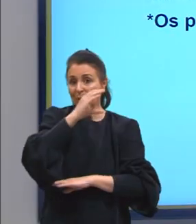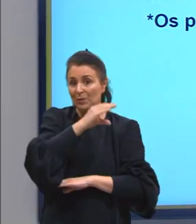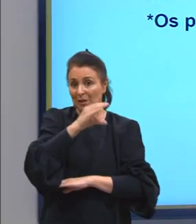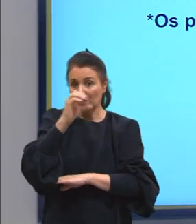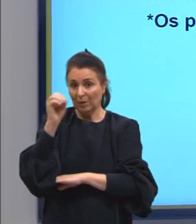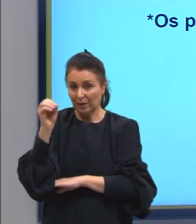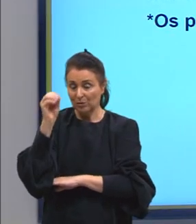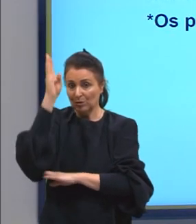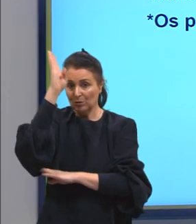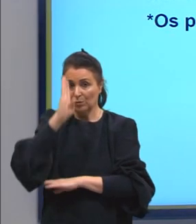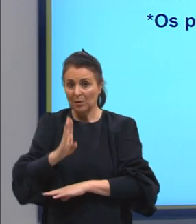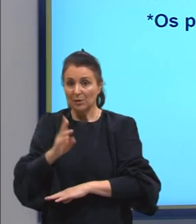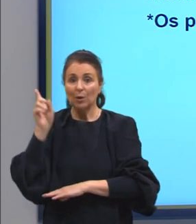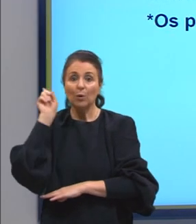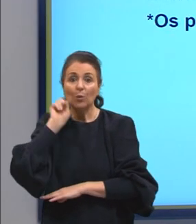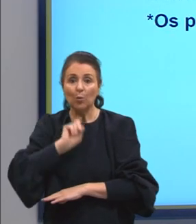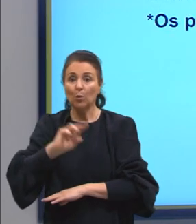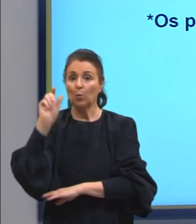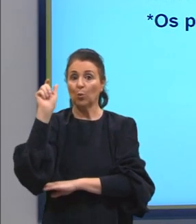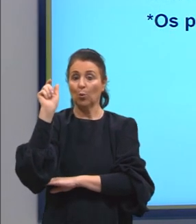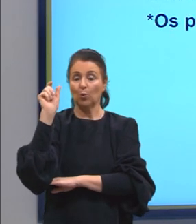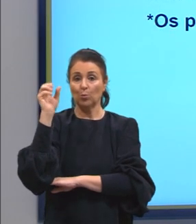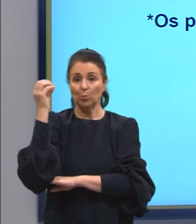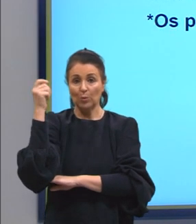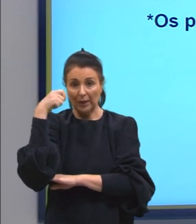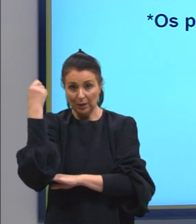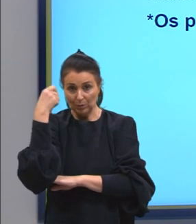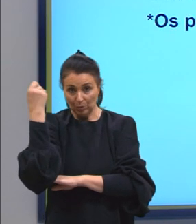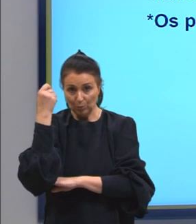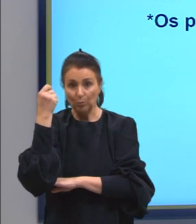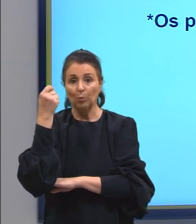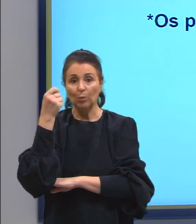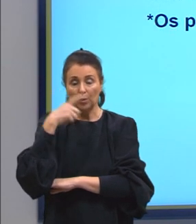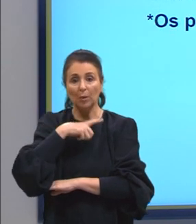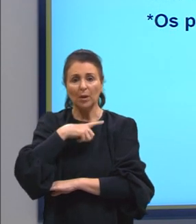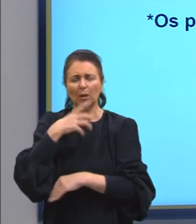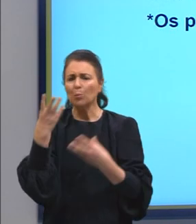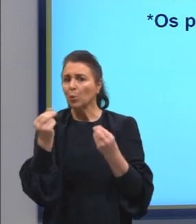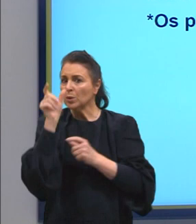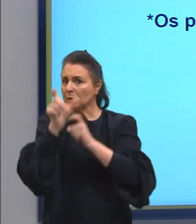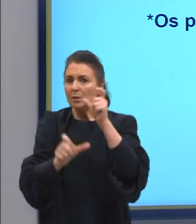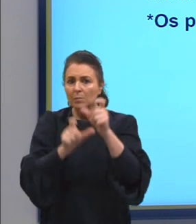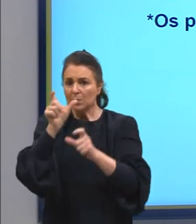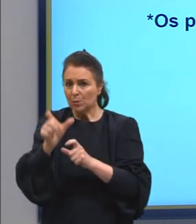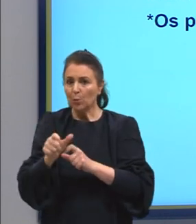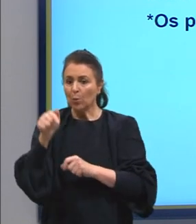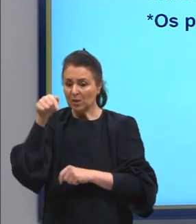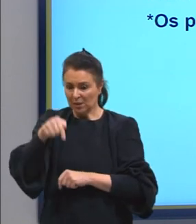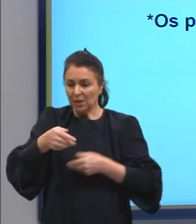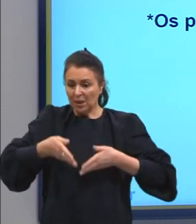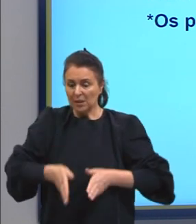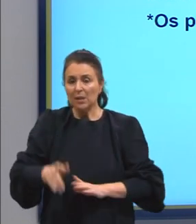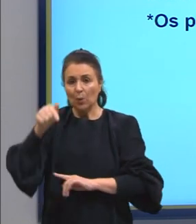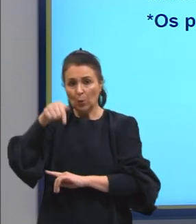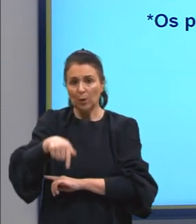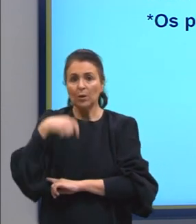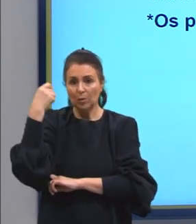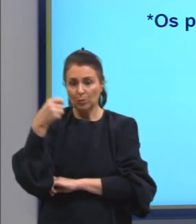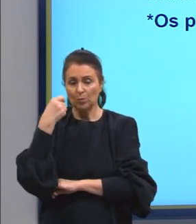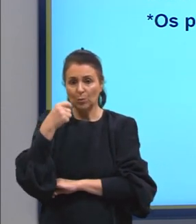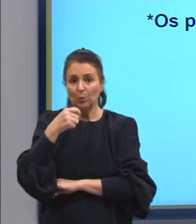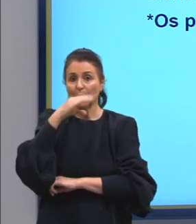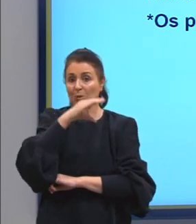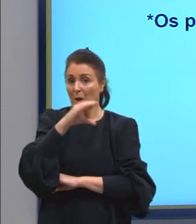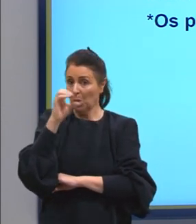Os mineiros, os gaúchos, região de Goiás, uma presença muito, e toda a região centro-oeste, né? Muitos